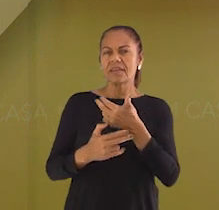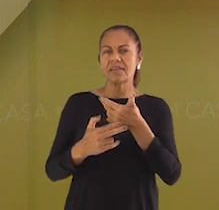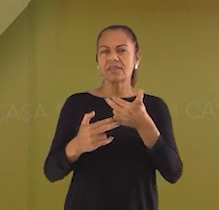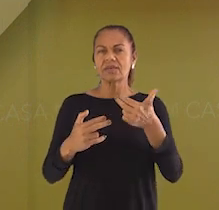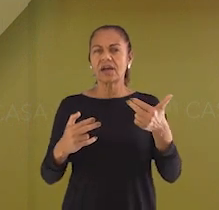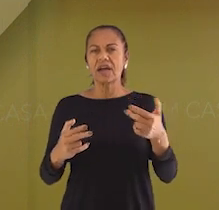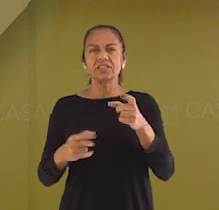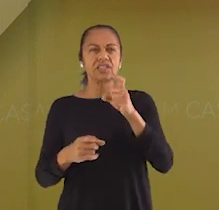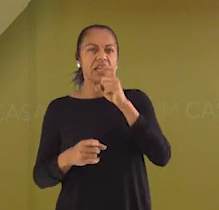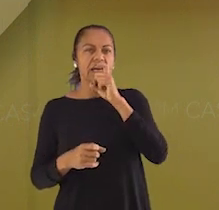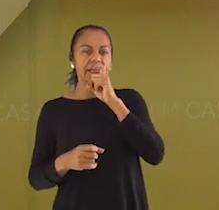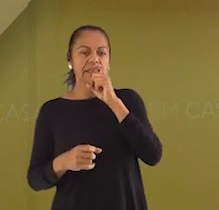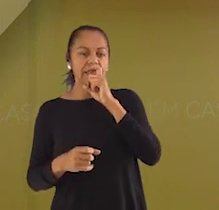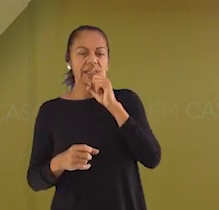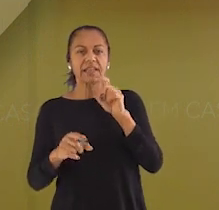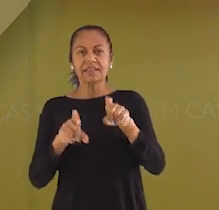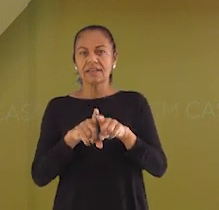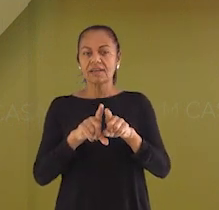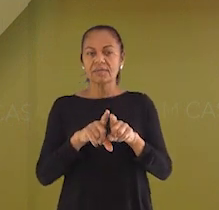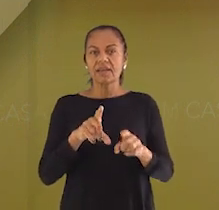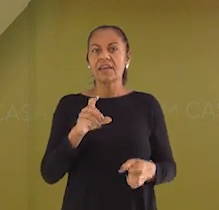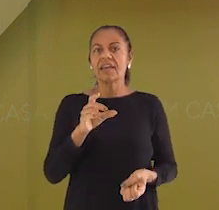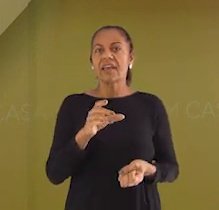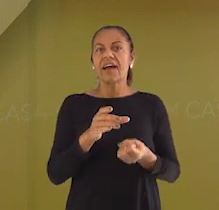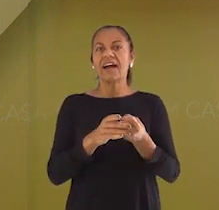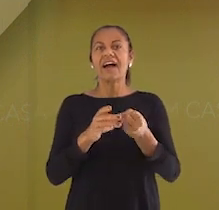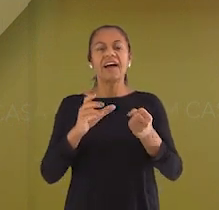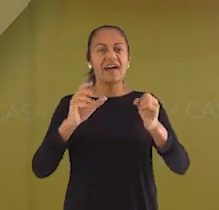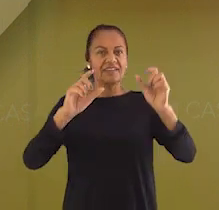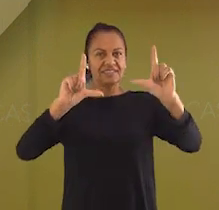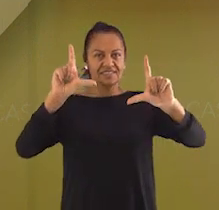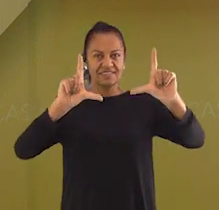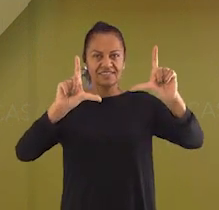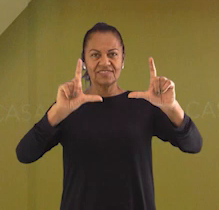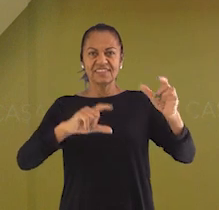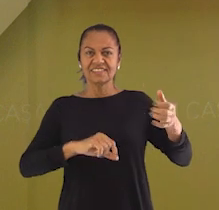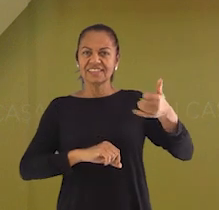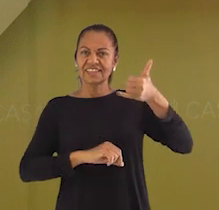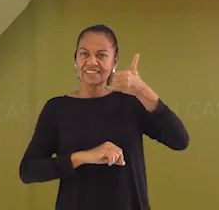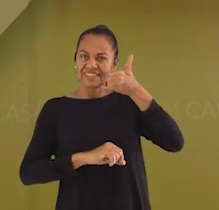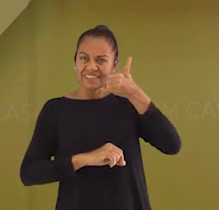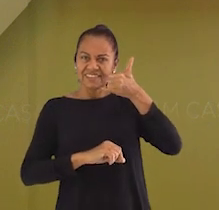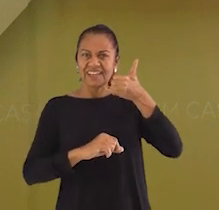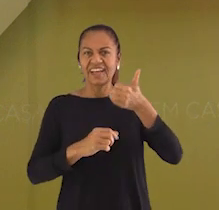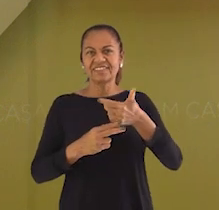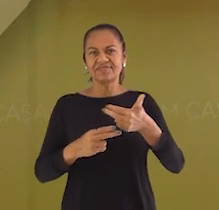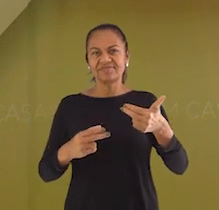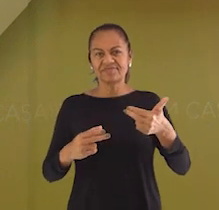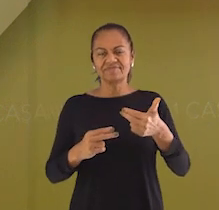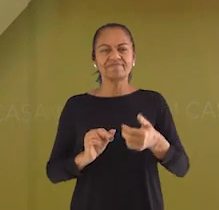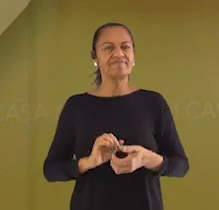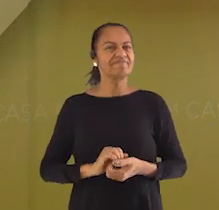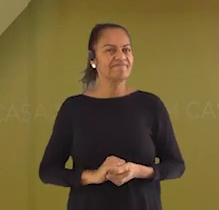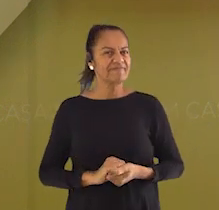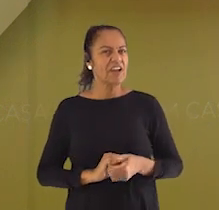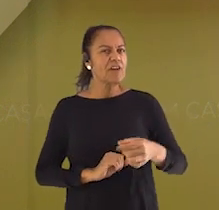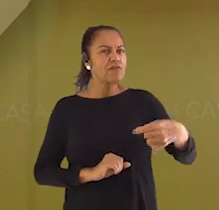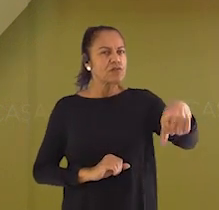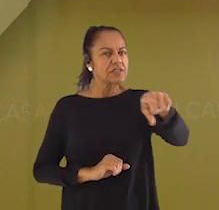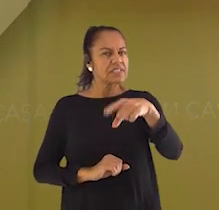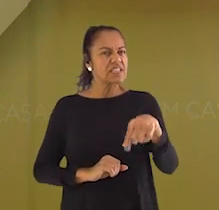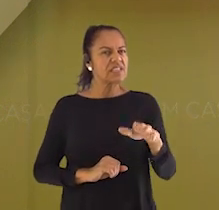permitiu a existência da TV, celulares, entre outros. Já pensou como seria sua vida sem